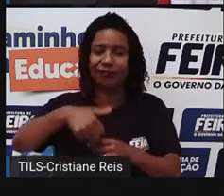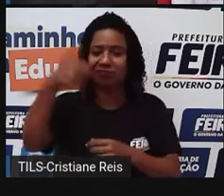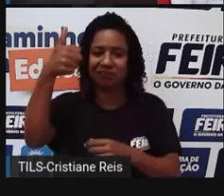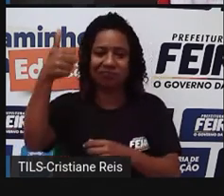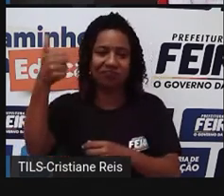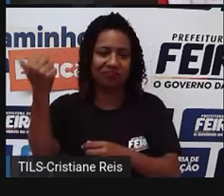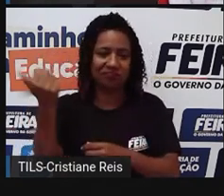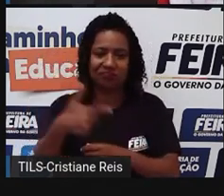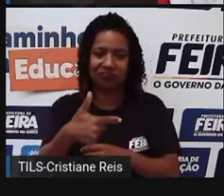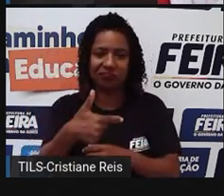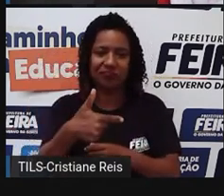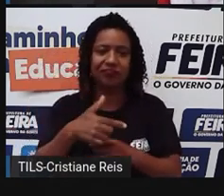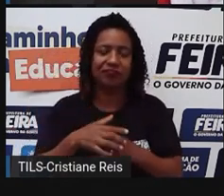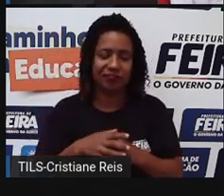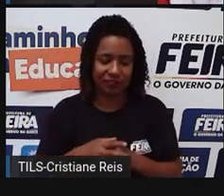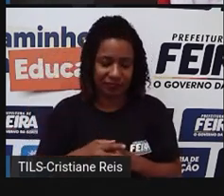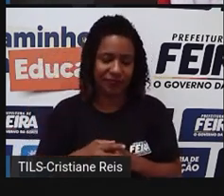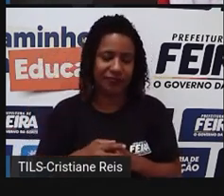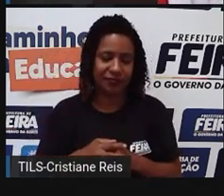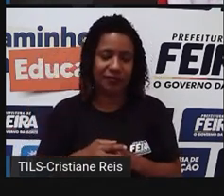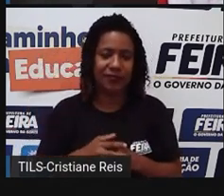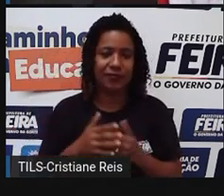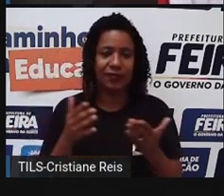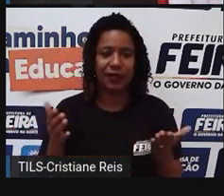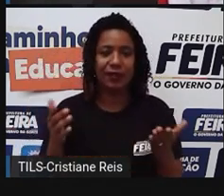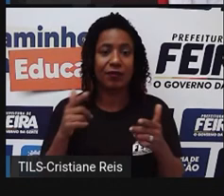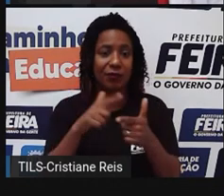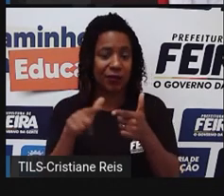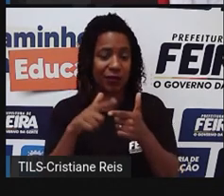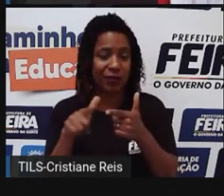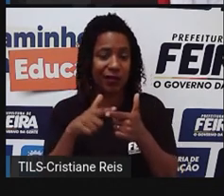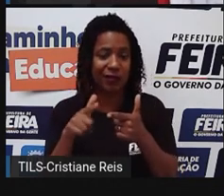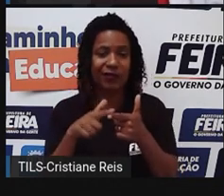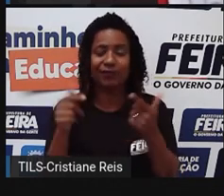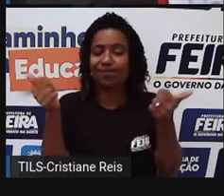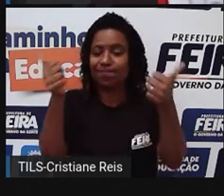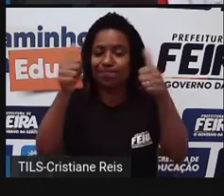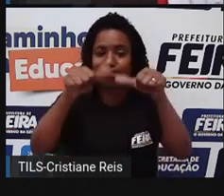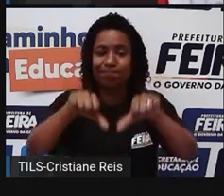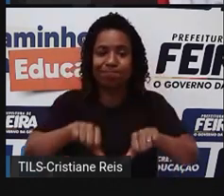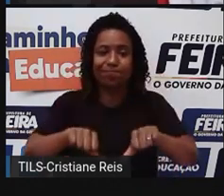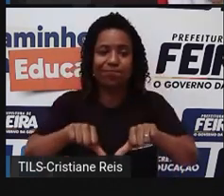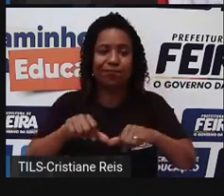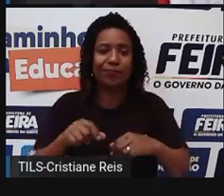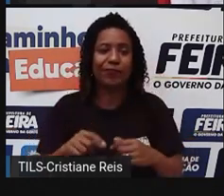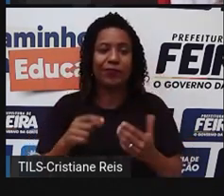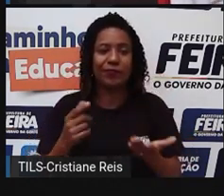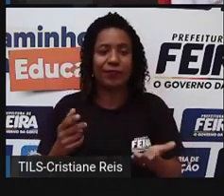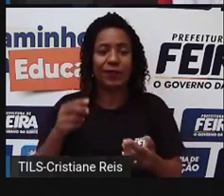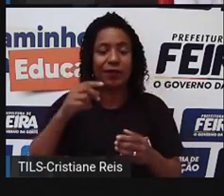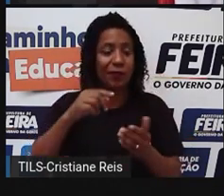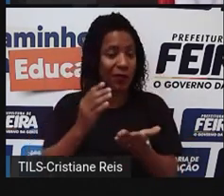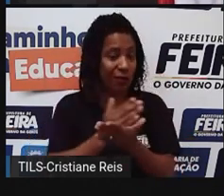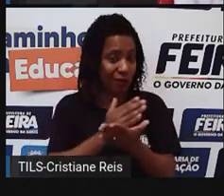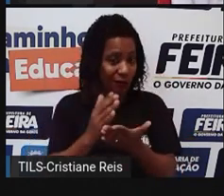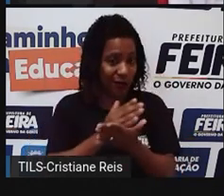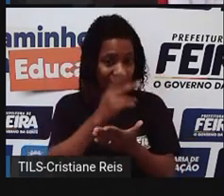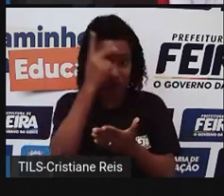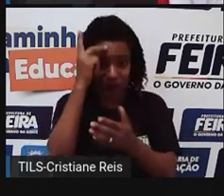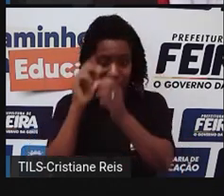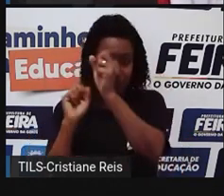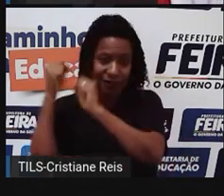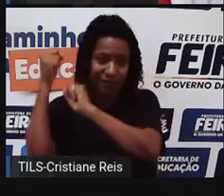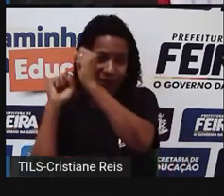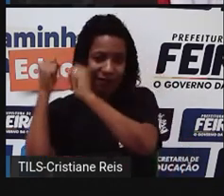situação também, né, vem se agravando, principalmente porque boa parte deles mandaram essas empresas, né,